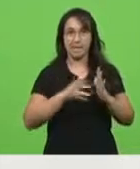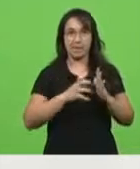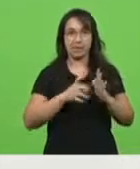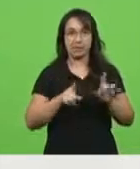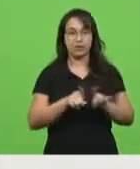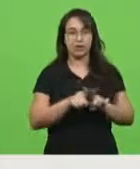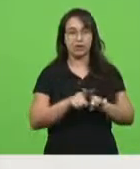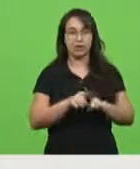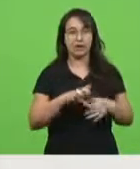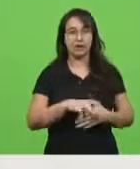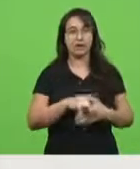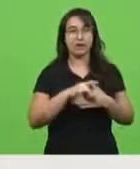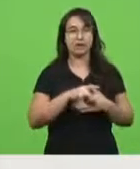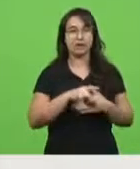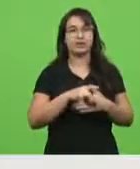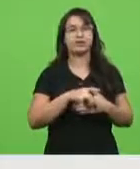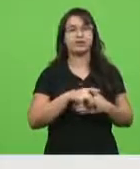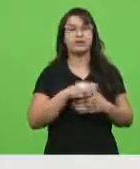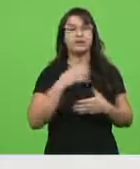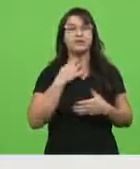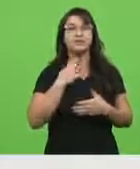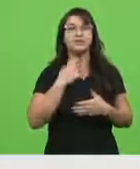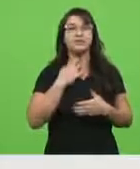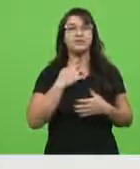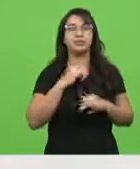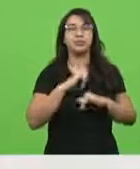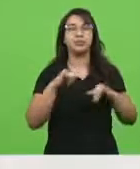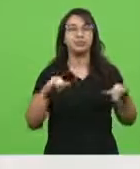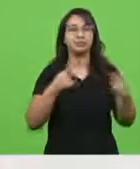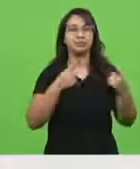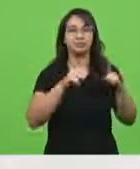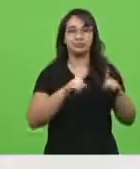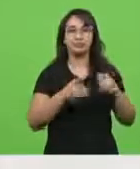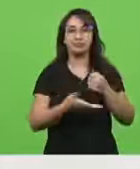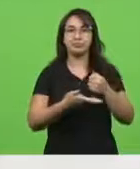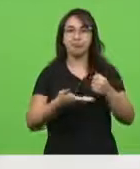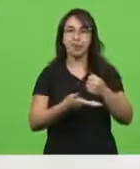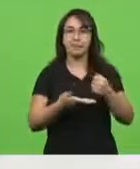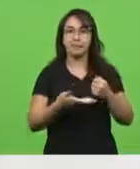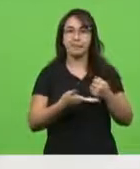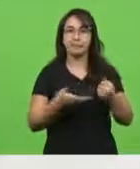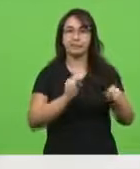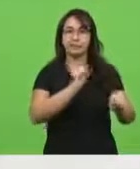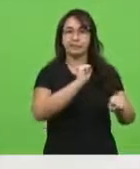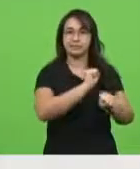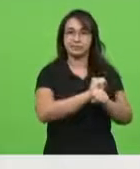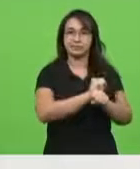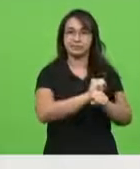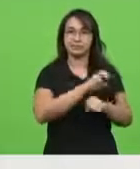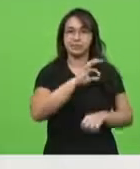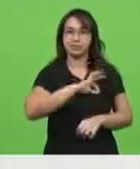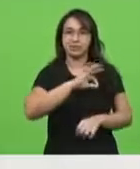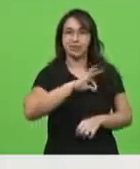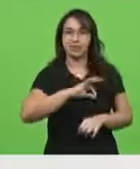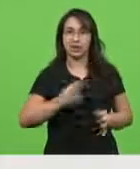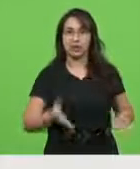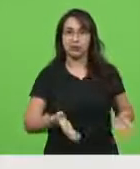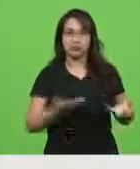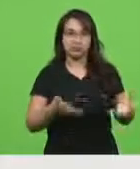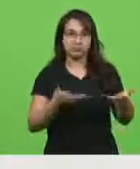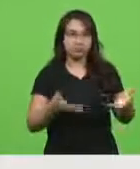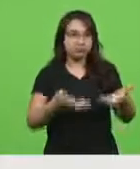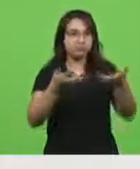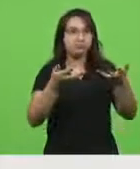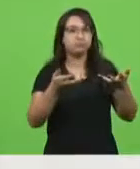Federal, informamos a discordância da base quanto ao congelamento de salários e promoções dos membros da segurança pública.